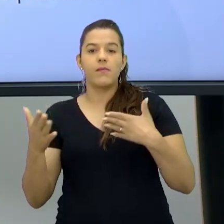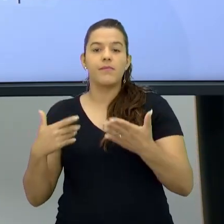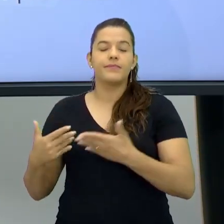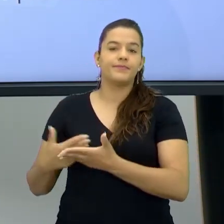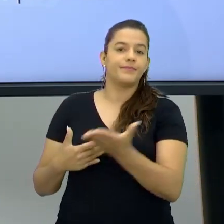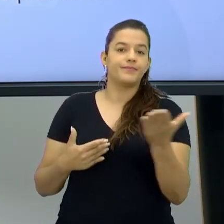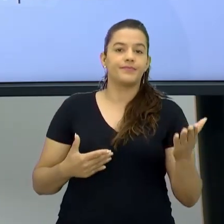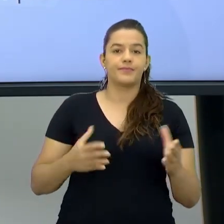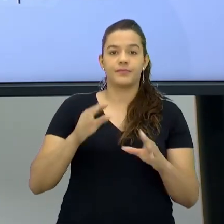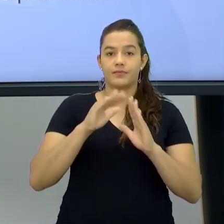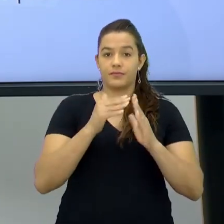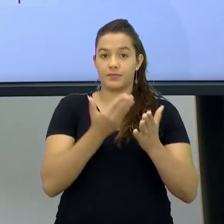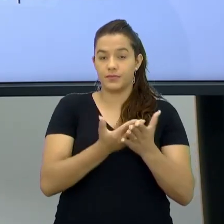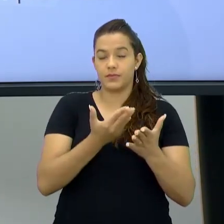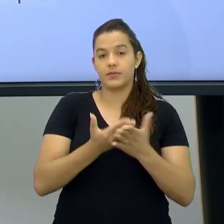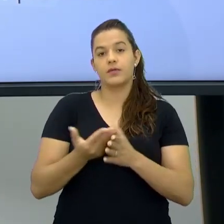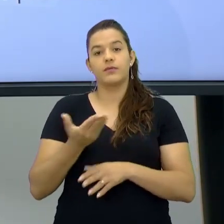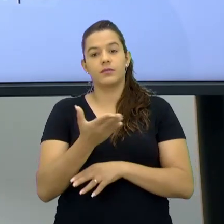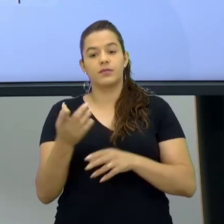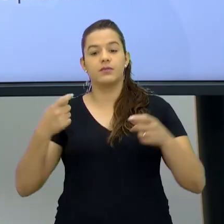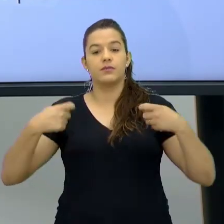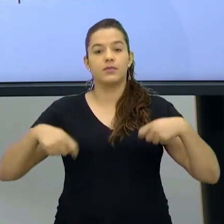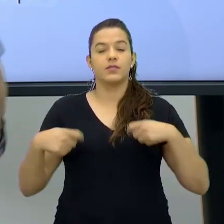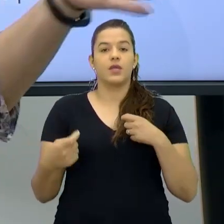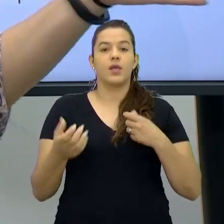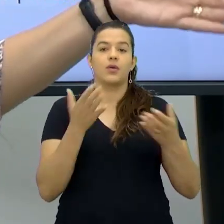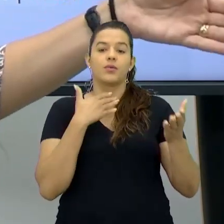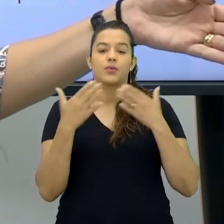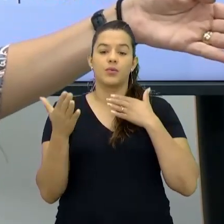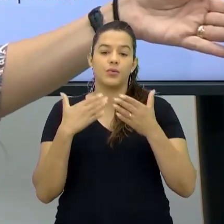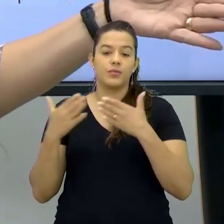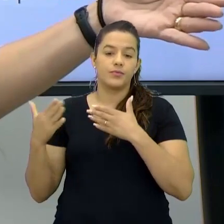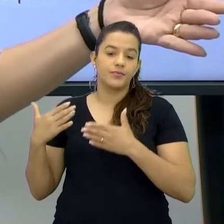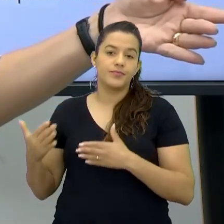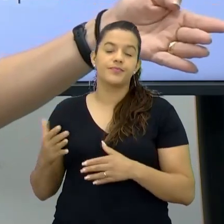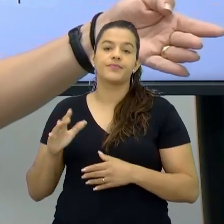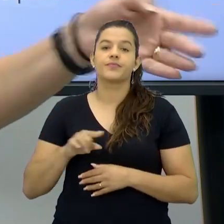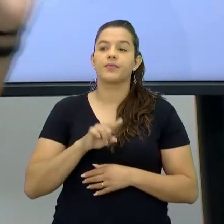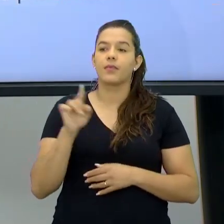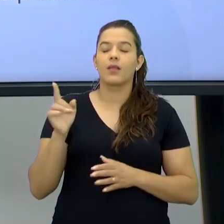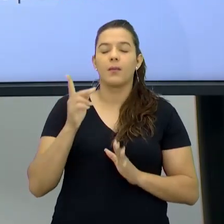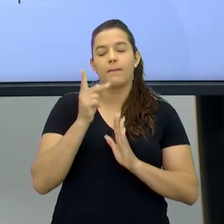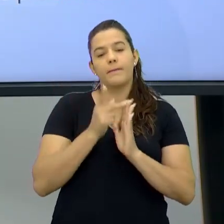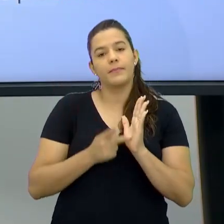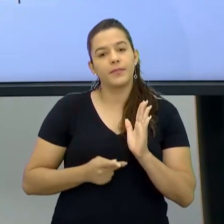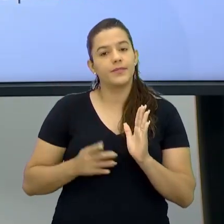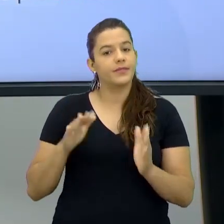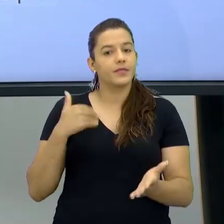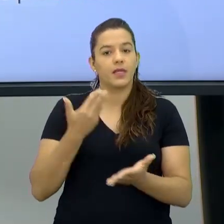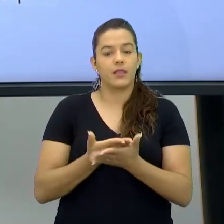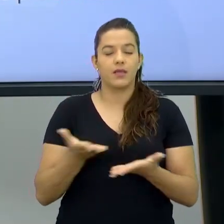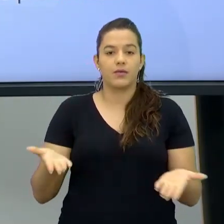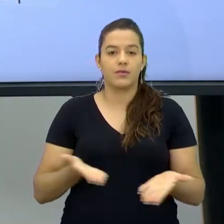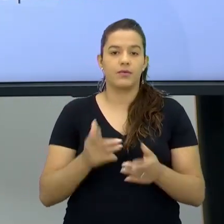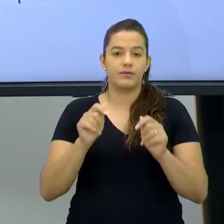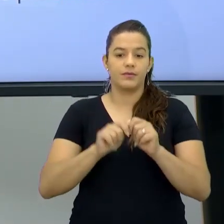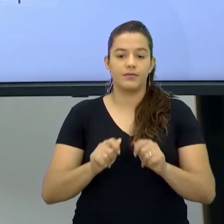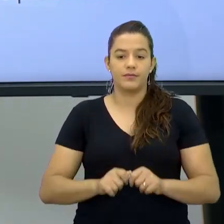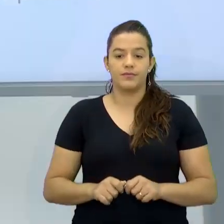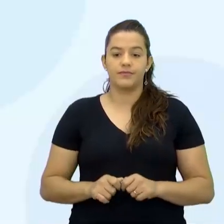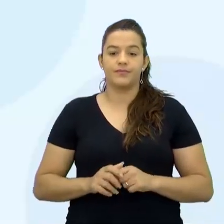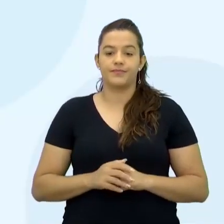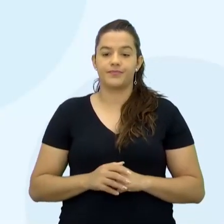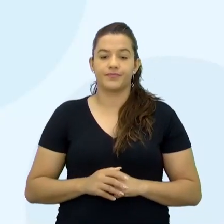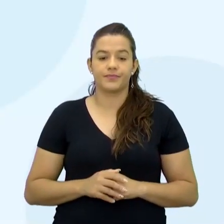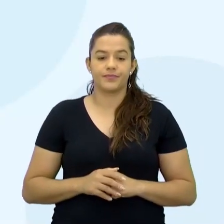Na escola Precisam conversar Acerca do projeto Que fizemos até agora Então por exemplo Olhem lá